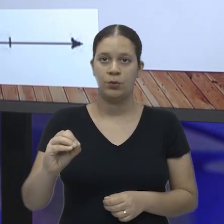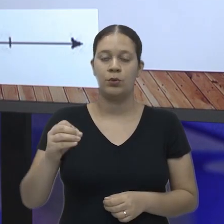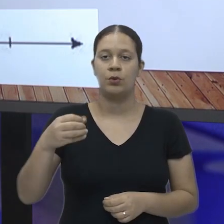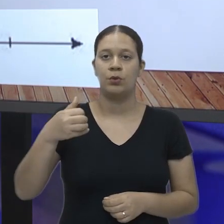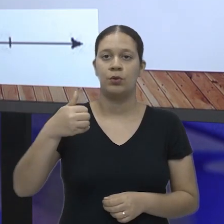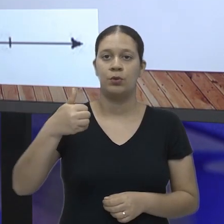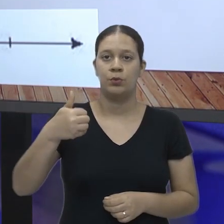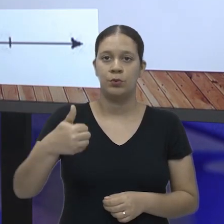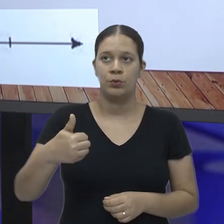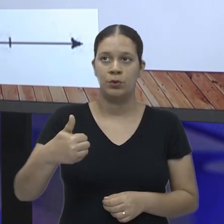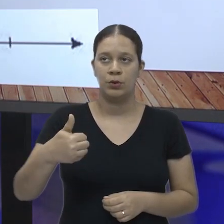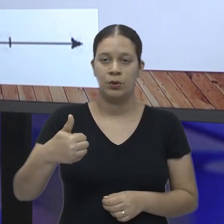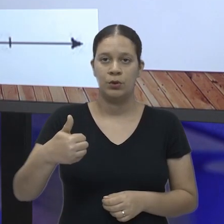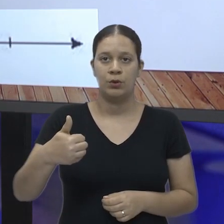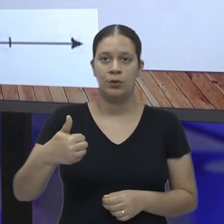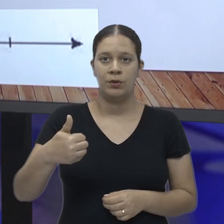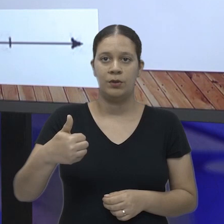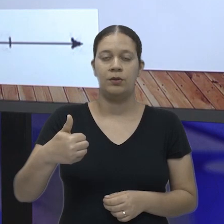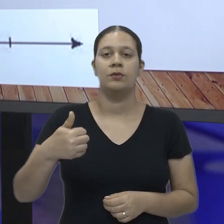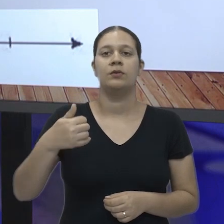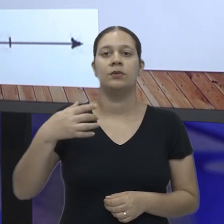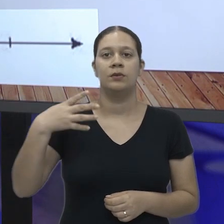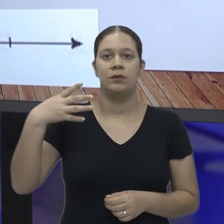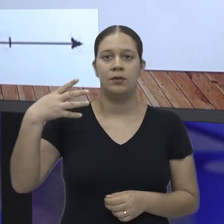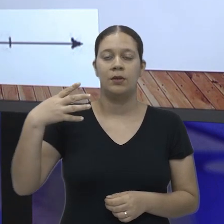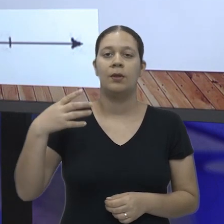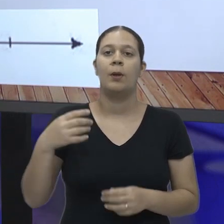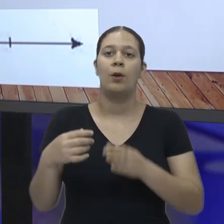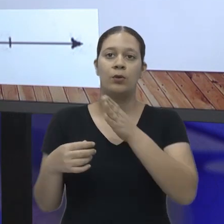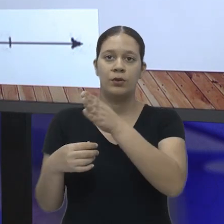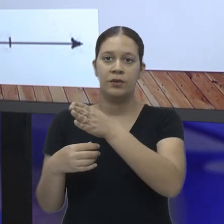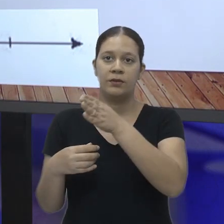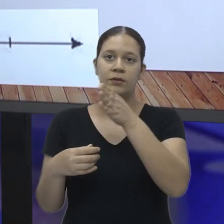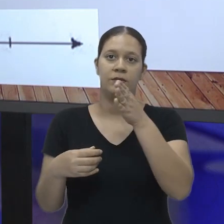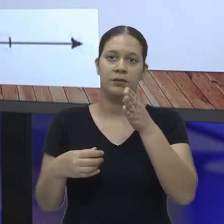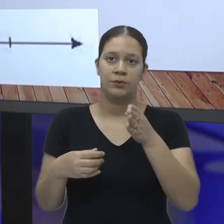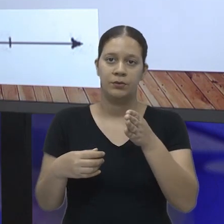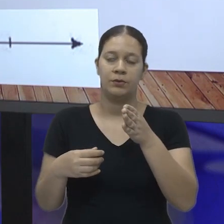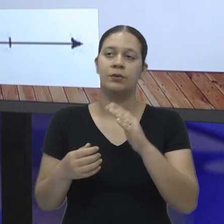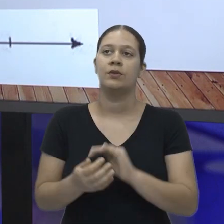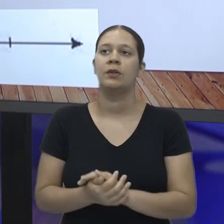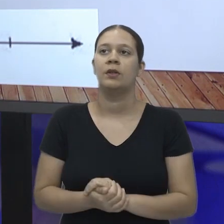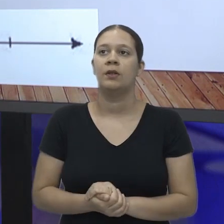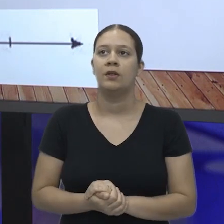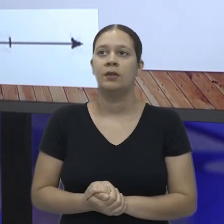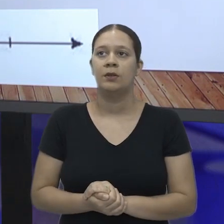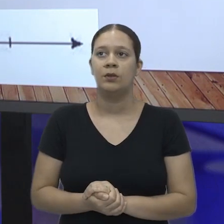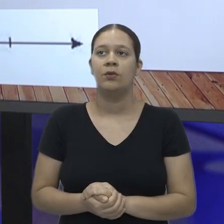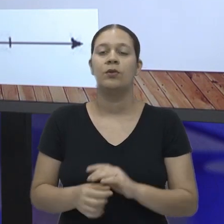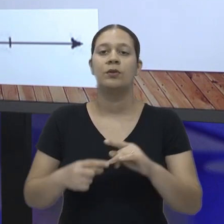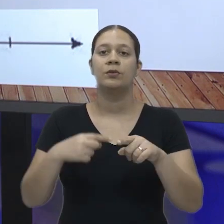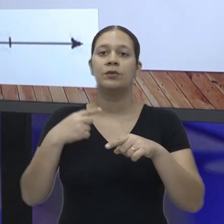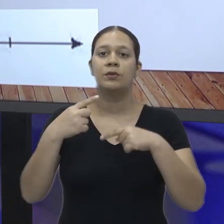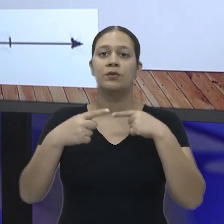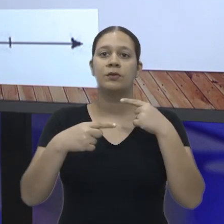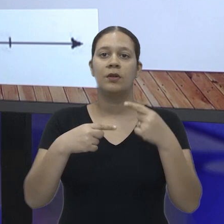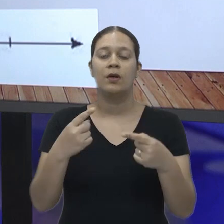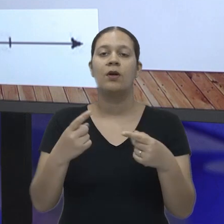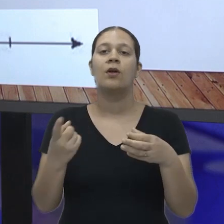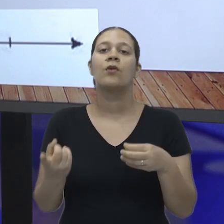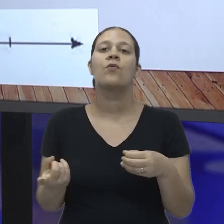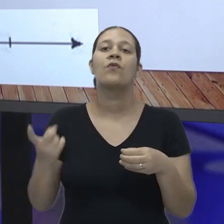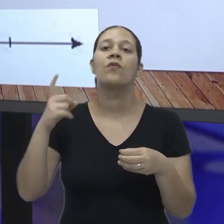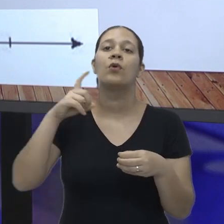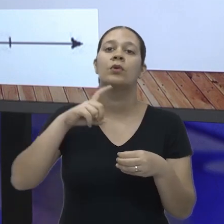ponto de partida no ponto 0 e nós temos que avançar uma casa. Então, nós fizemos isso. E